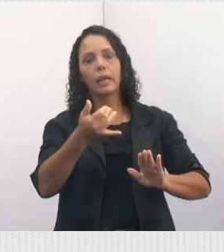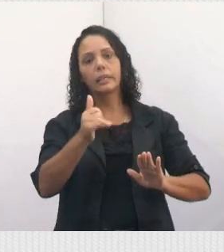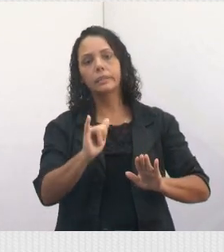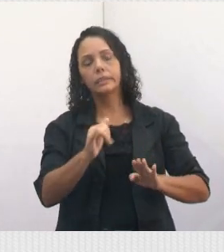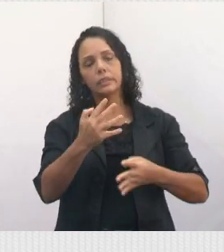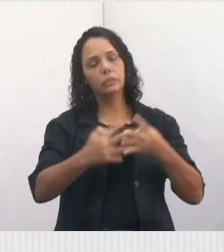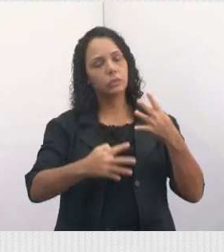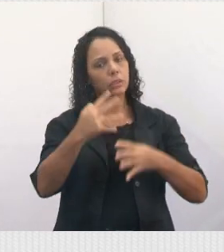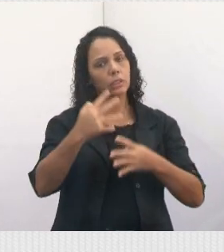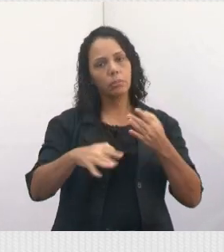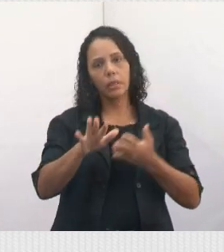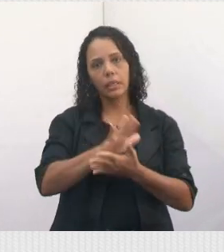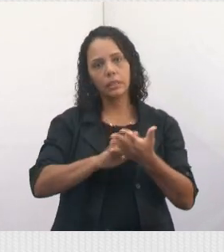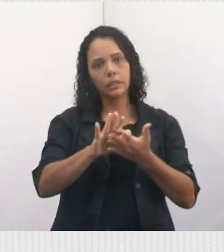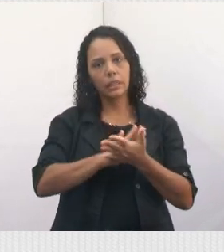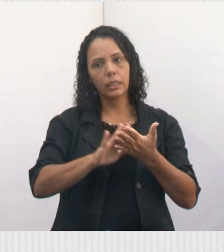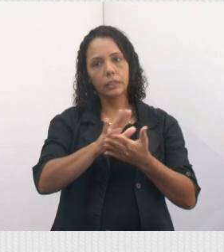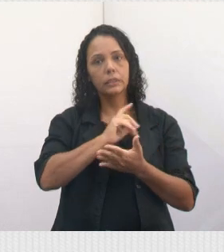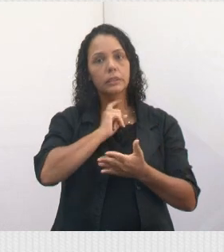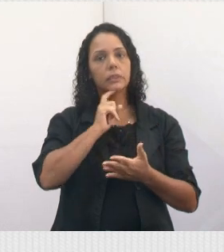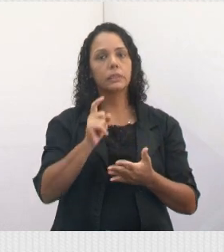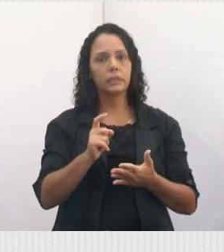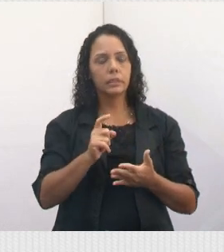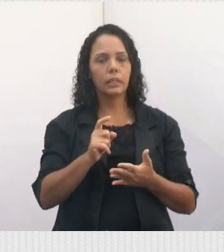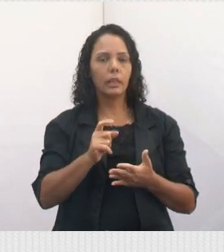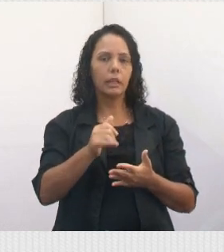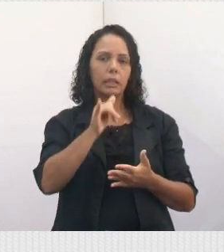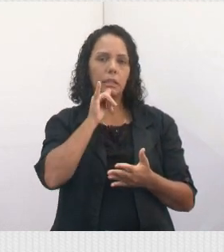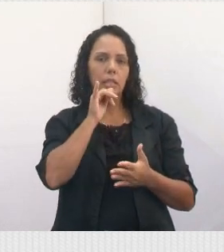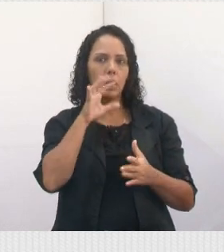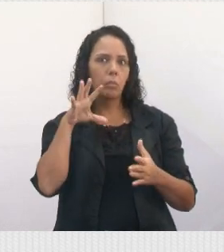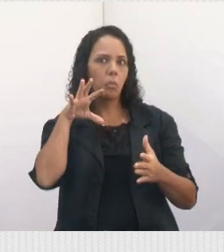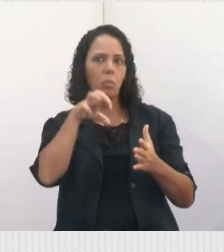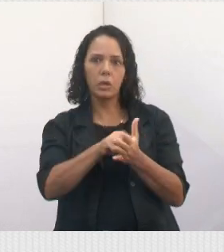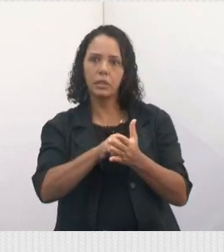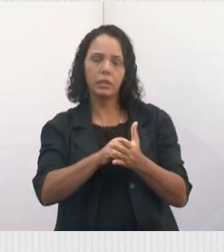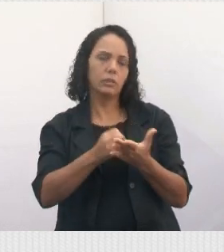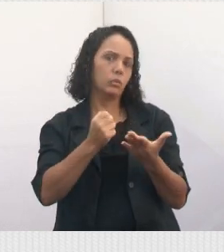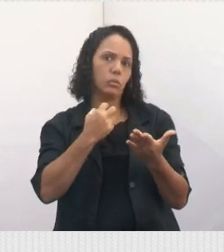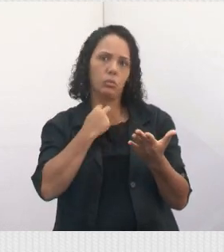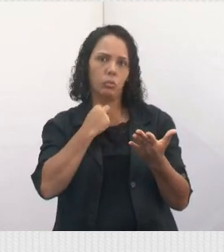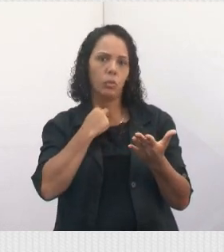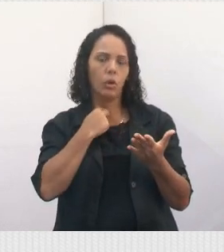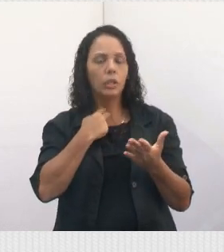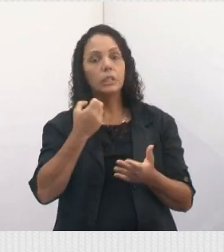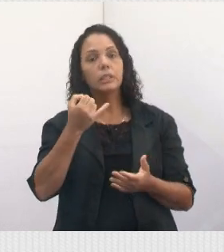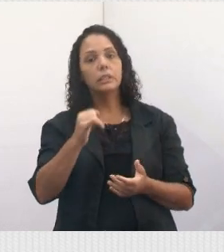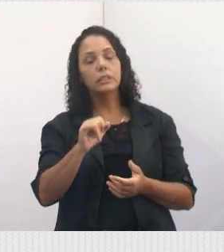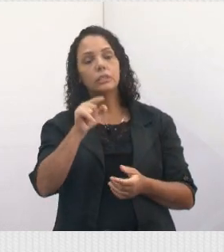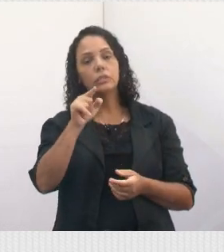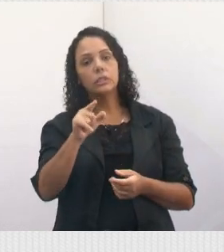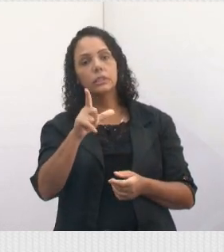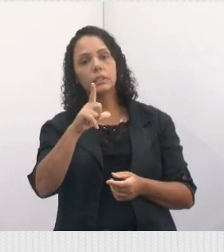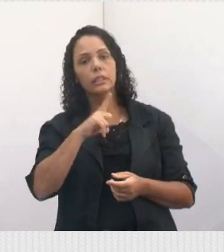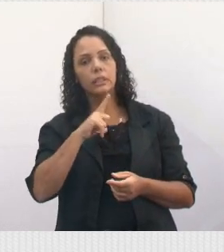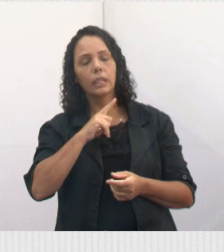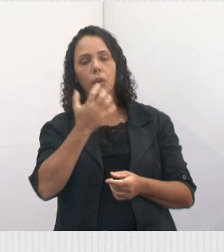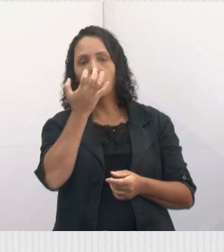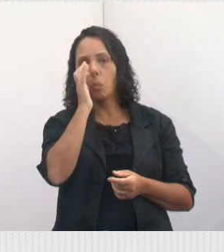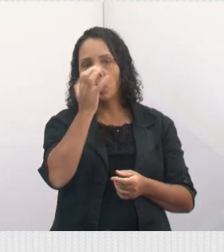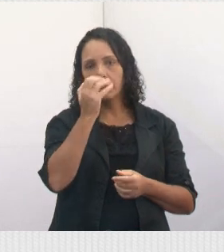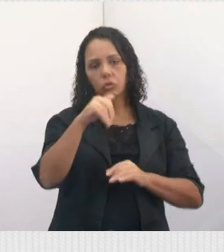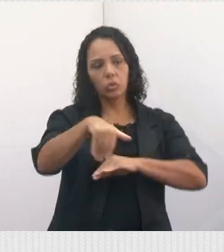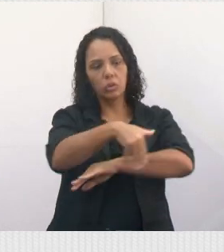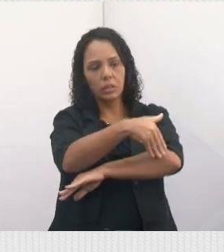incomode ninguém. Ninguém. O que é incomodar alguém? Morder, né, gente? Se você tem um cãozinho comunitário na sua rua e você não gosta de